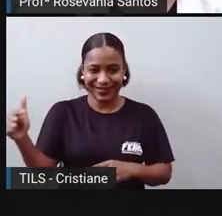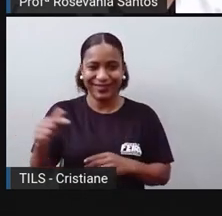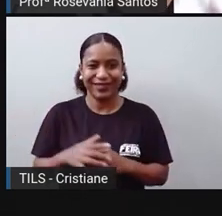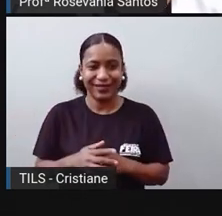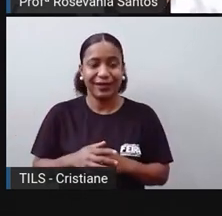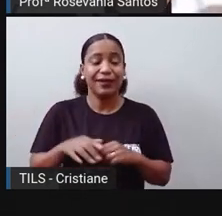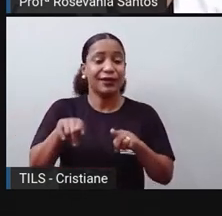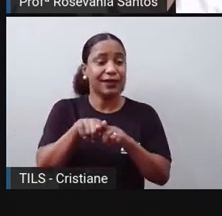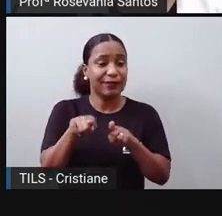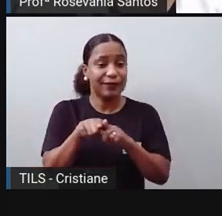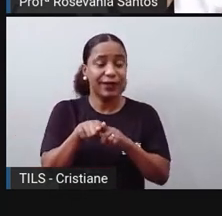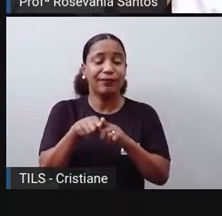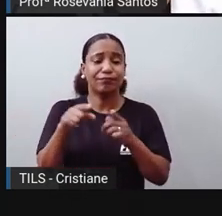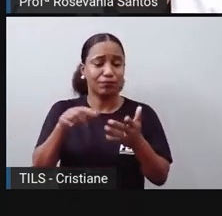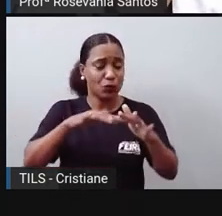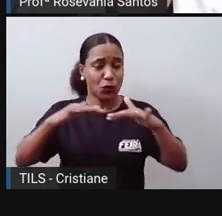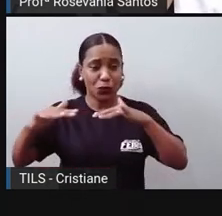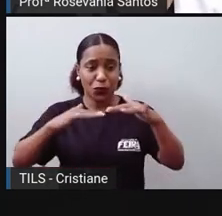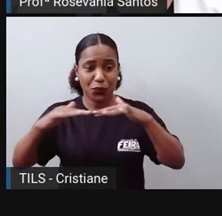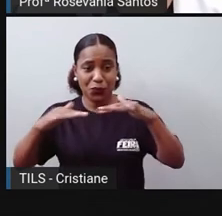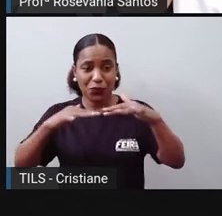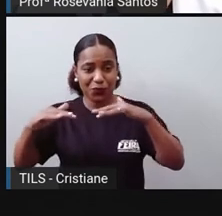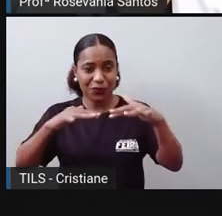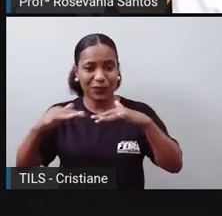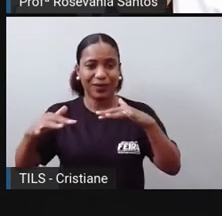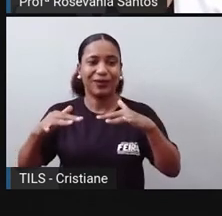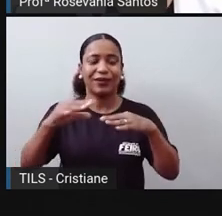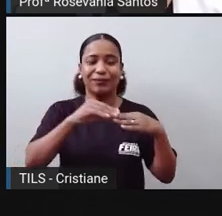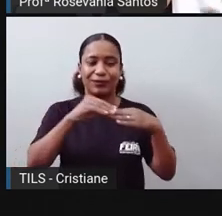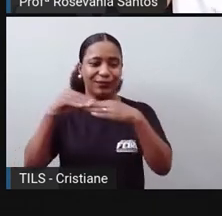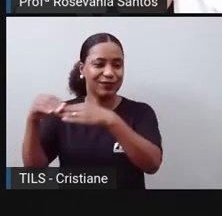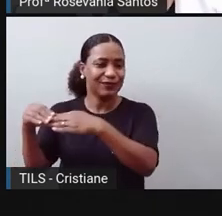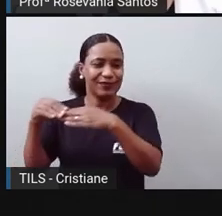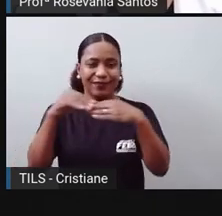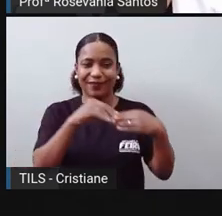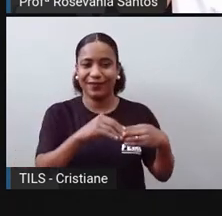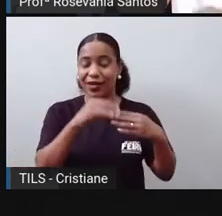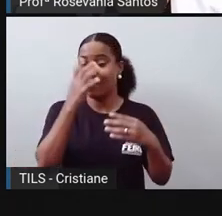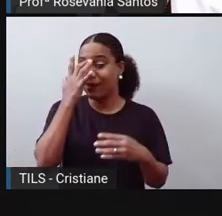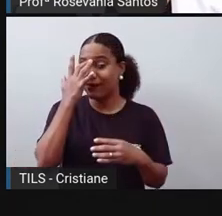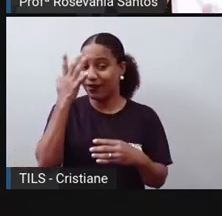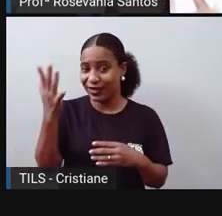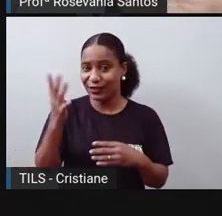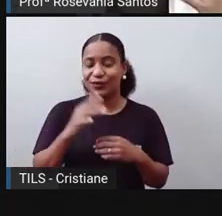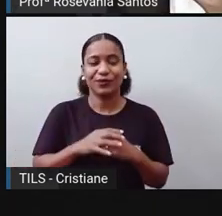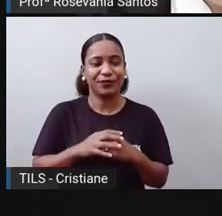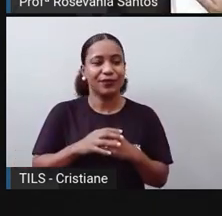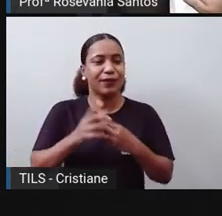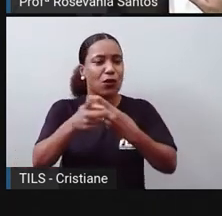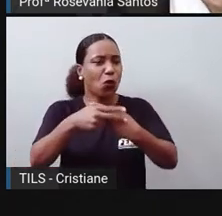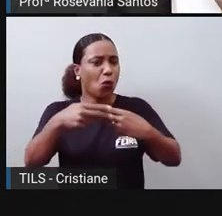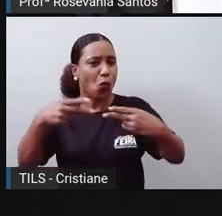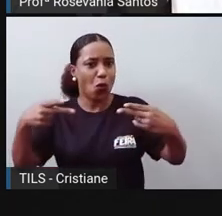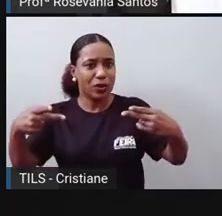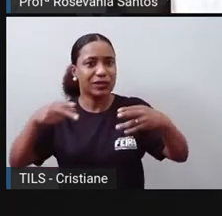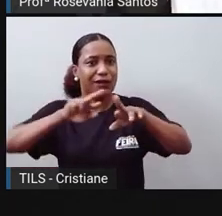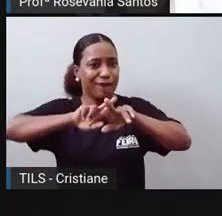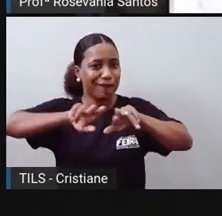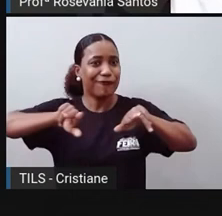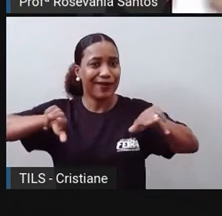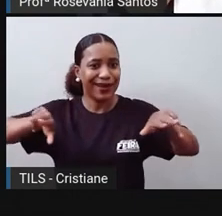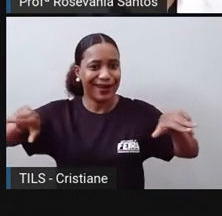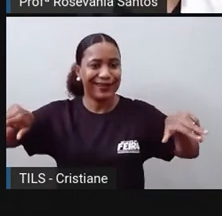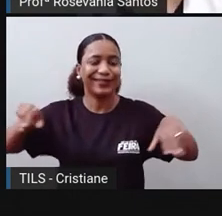principalmente no transporte de pessoas e mercadorias, a diversificação de produtos, porque hoje a gente tem produtos, né, através das